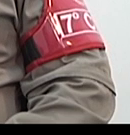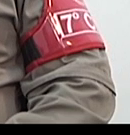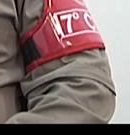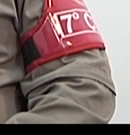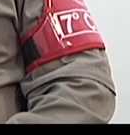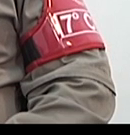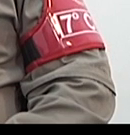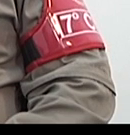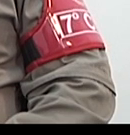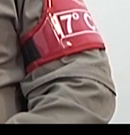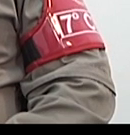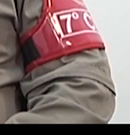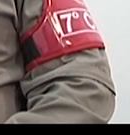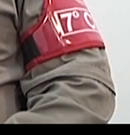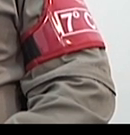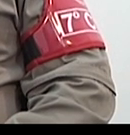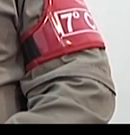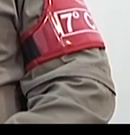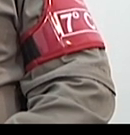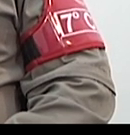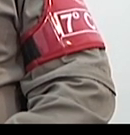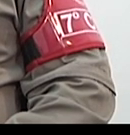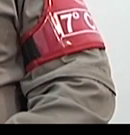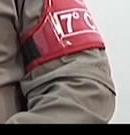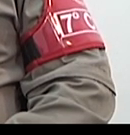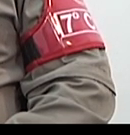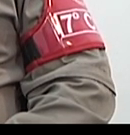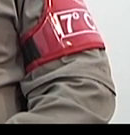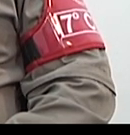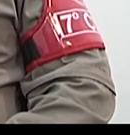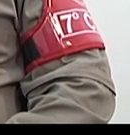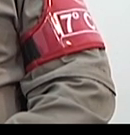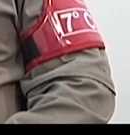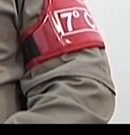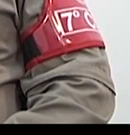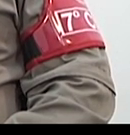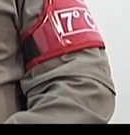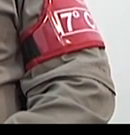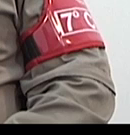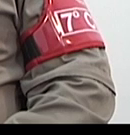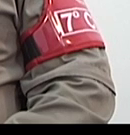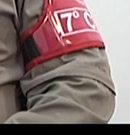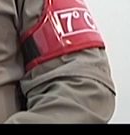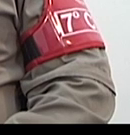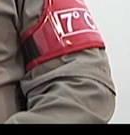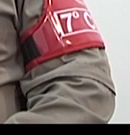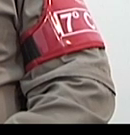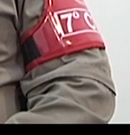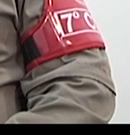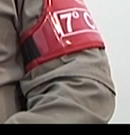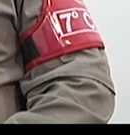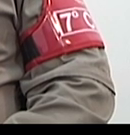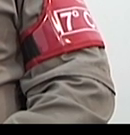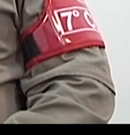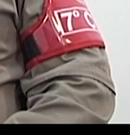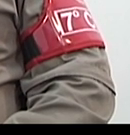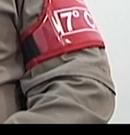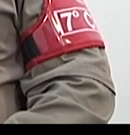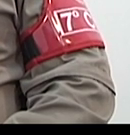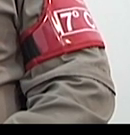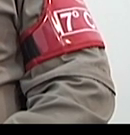energia elétrica podem se quebrar e quando esse equipamento for utilizado, ele poderá apresentar problemas.